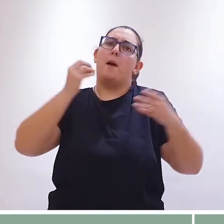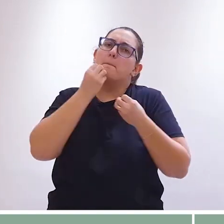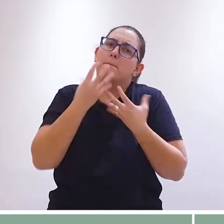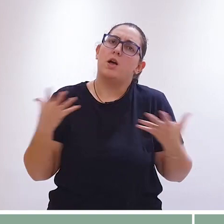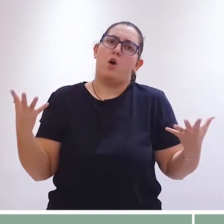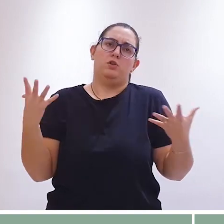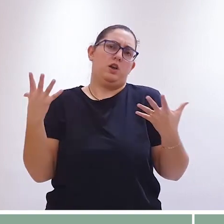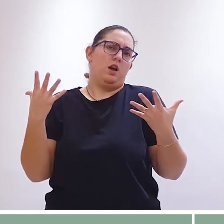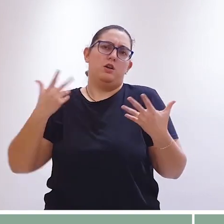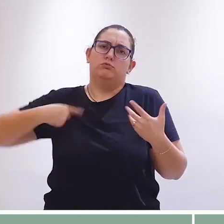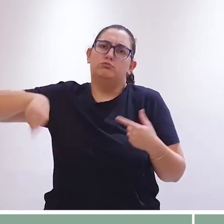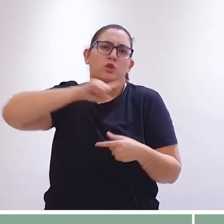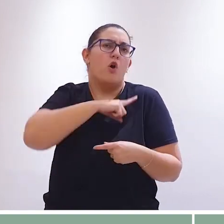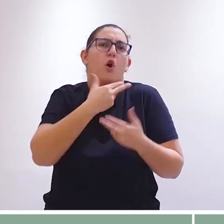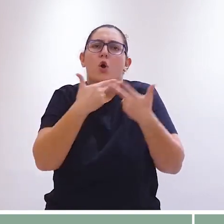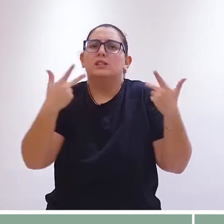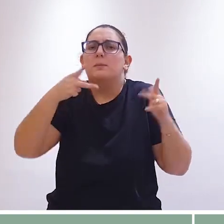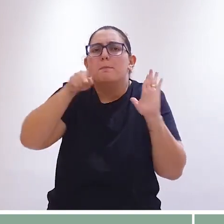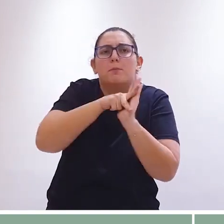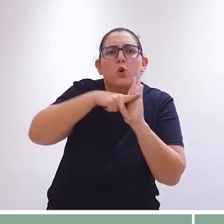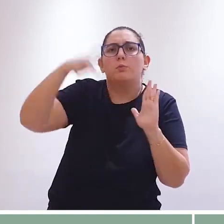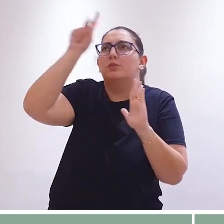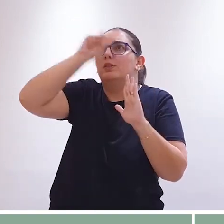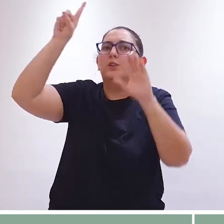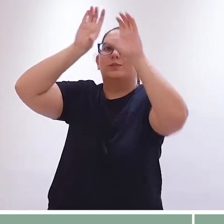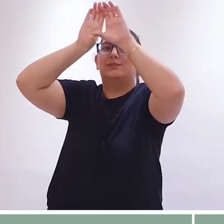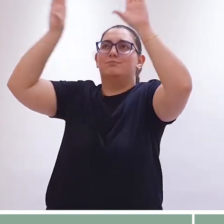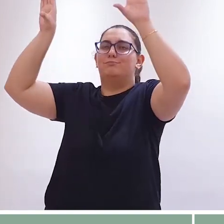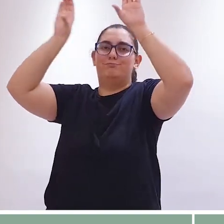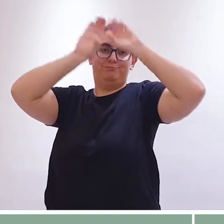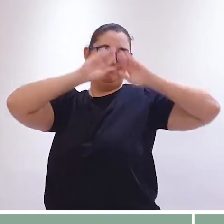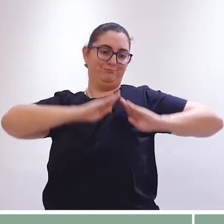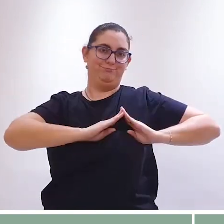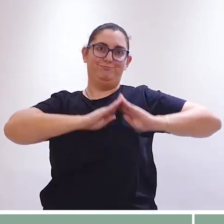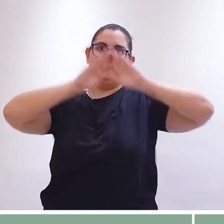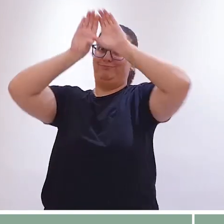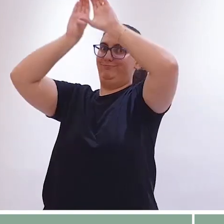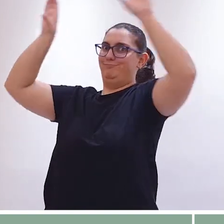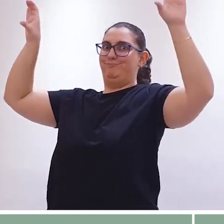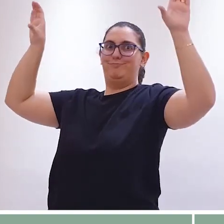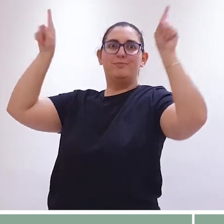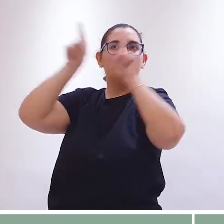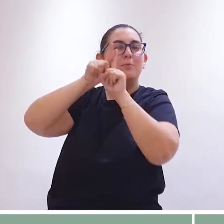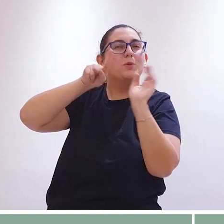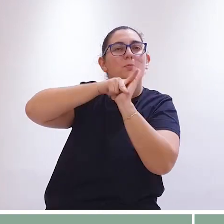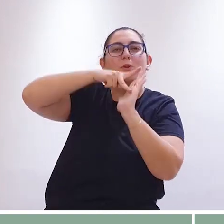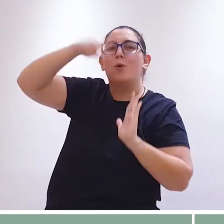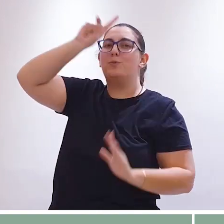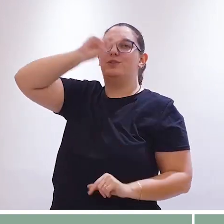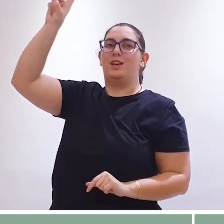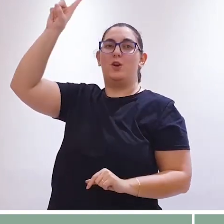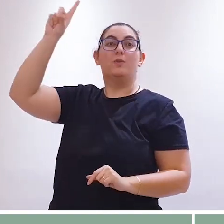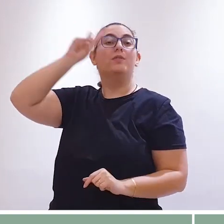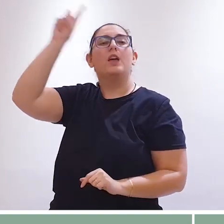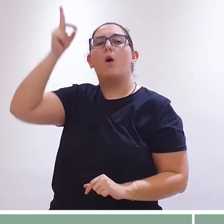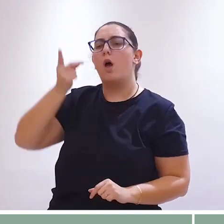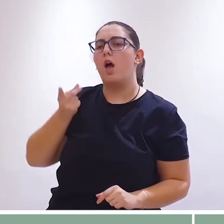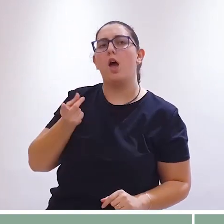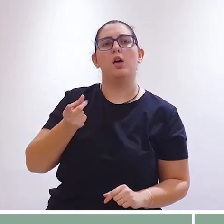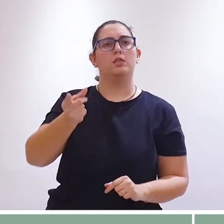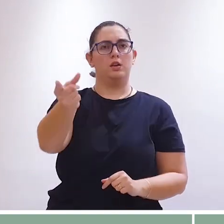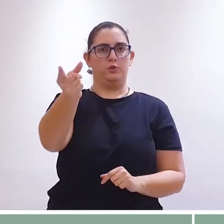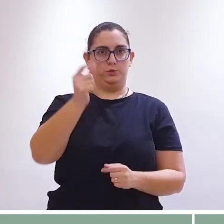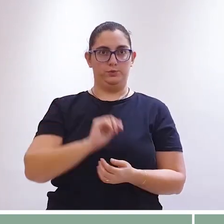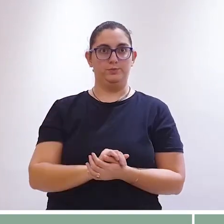liberdade, para a bondade, para a amplidão dos céus. Confessamos que a vida é de Deus e